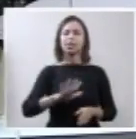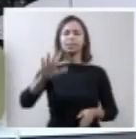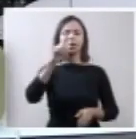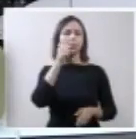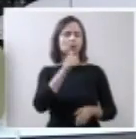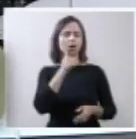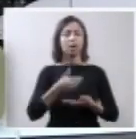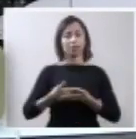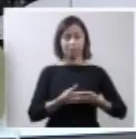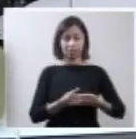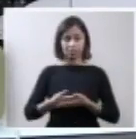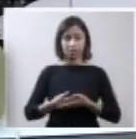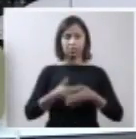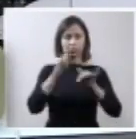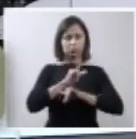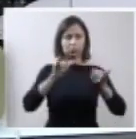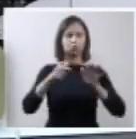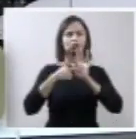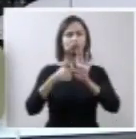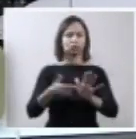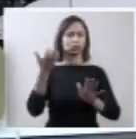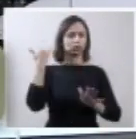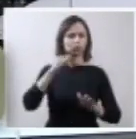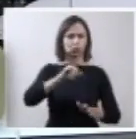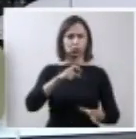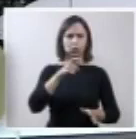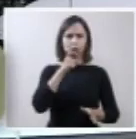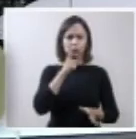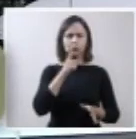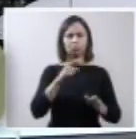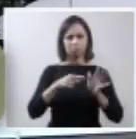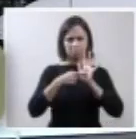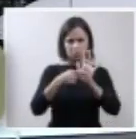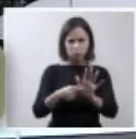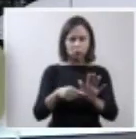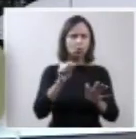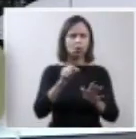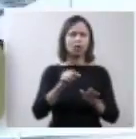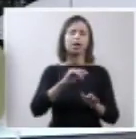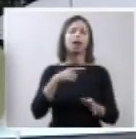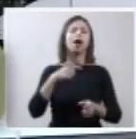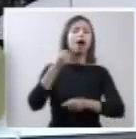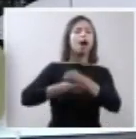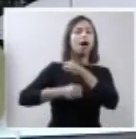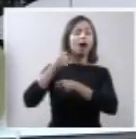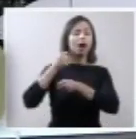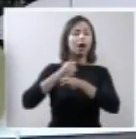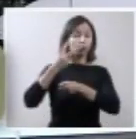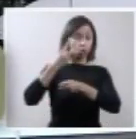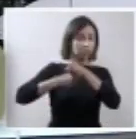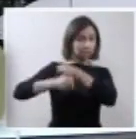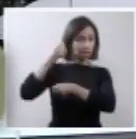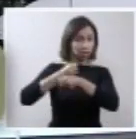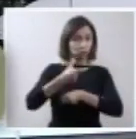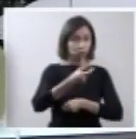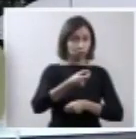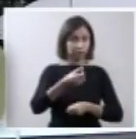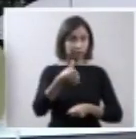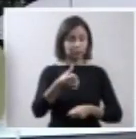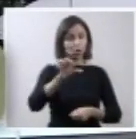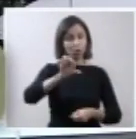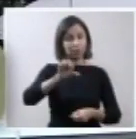deste ano, mostrou que, no ano de 2006, 98,7% das mulheres grávidas